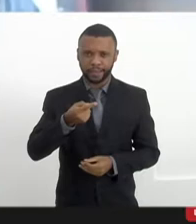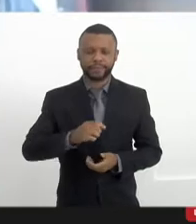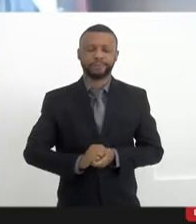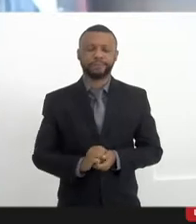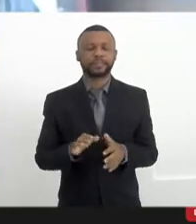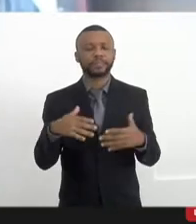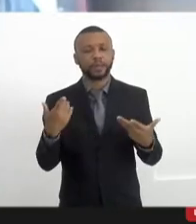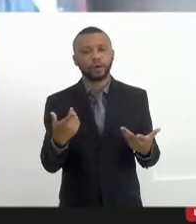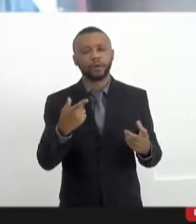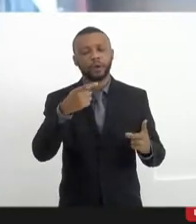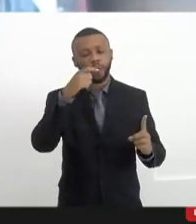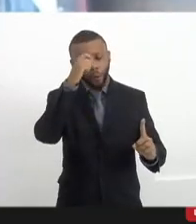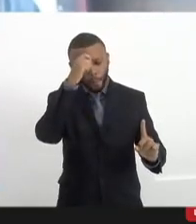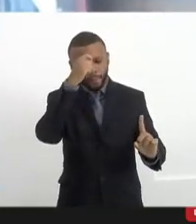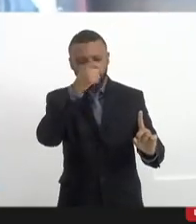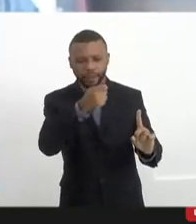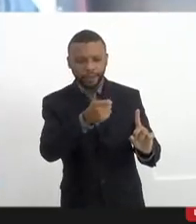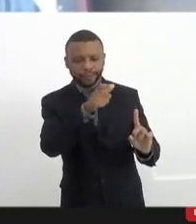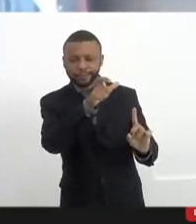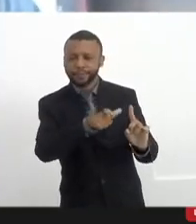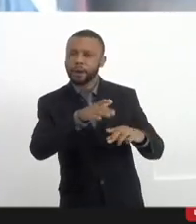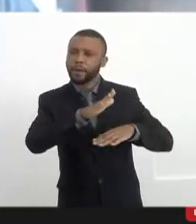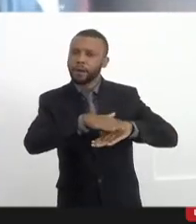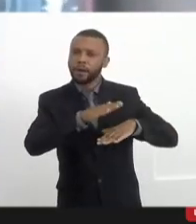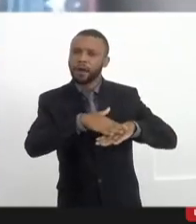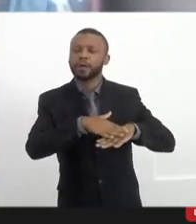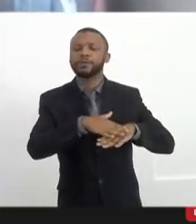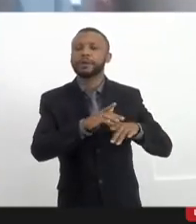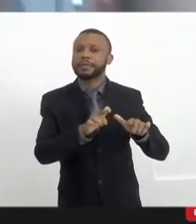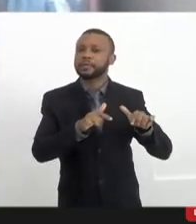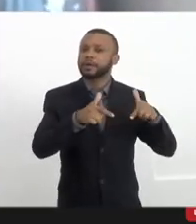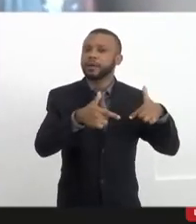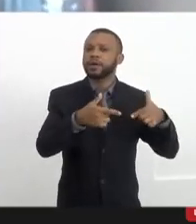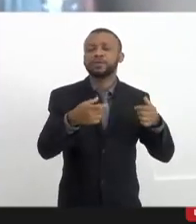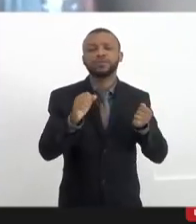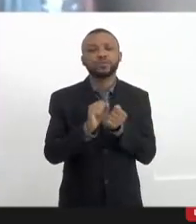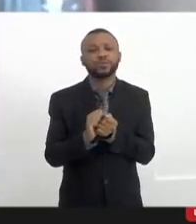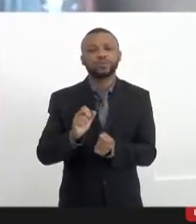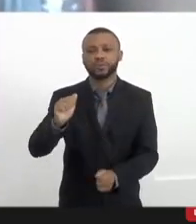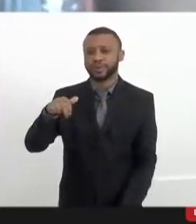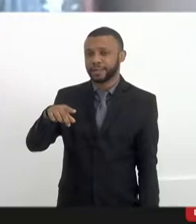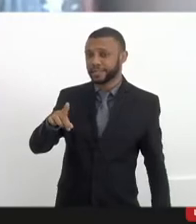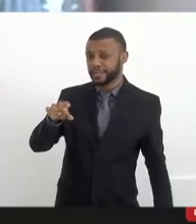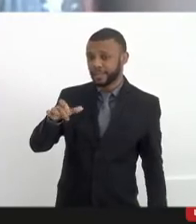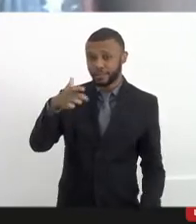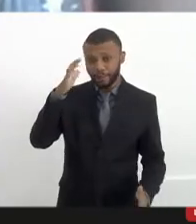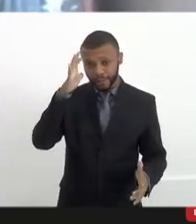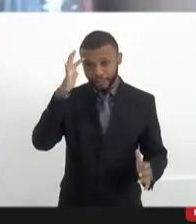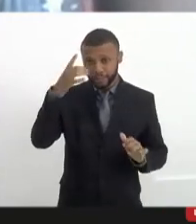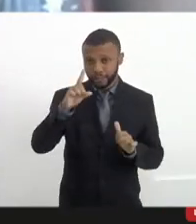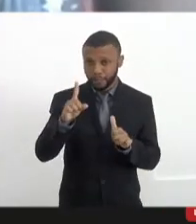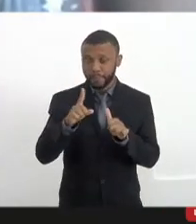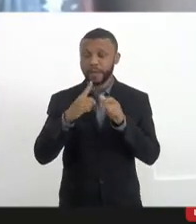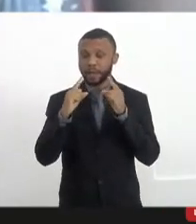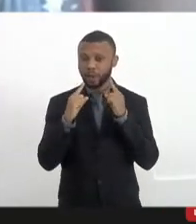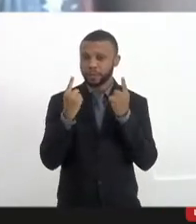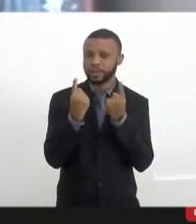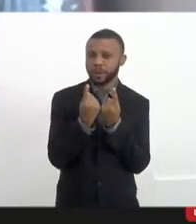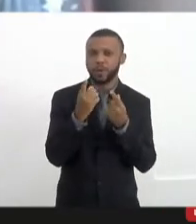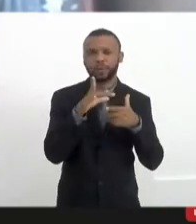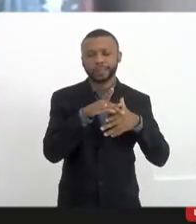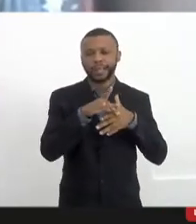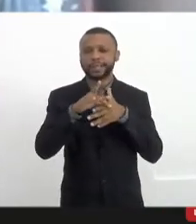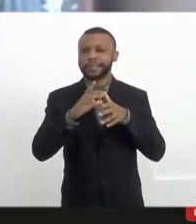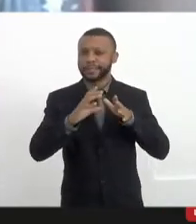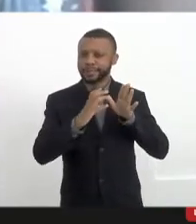saúdo essa tua iniciativa com o André, aliás, foi uma das decisões da primeira reunião da frente, mas digo